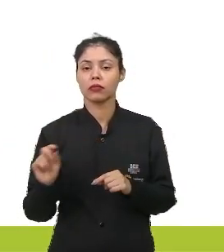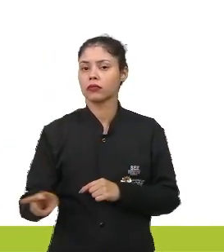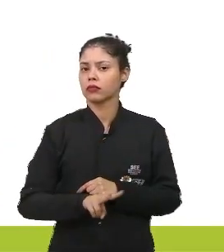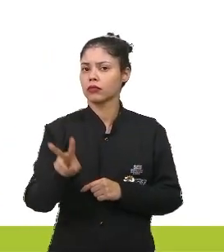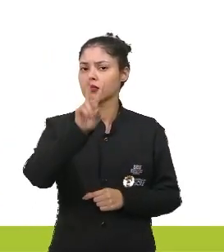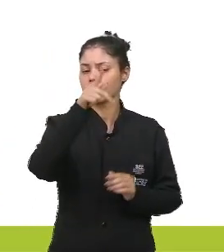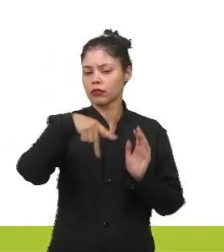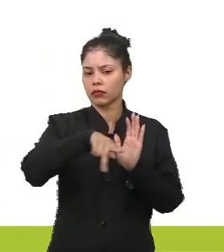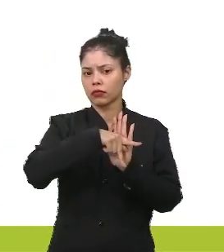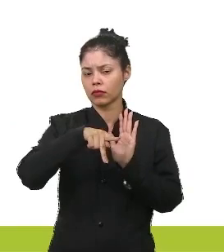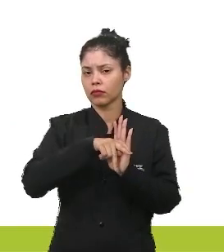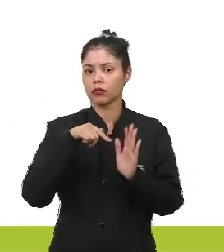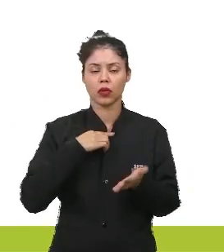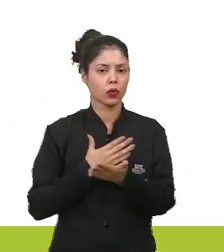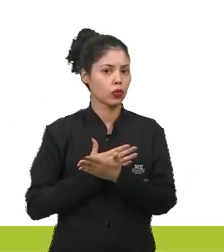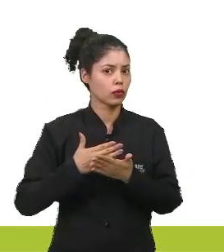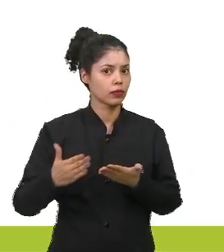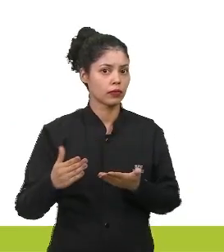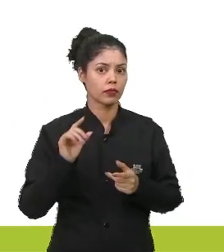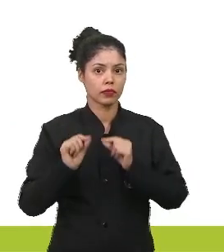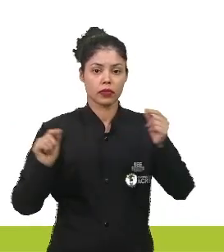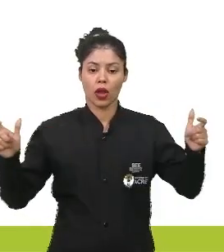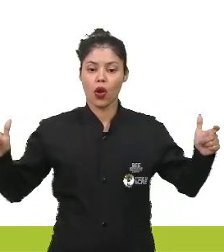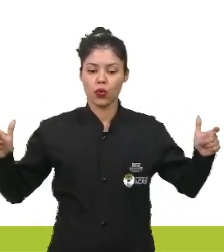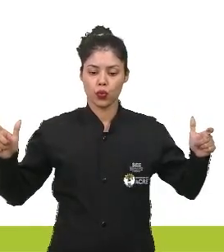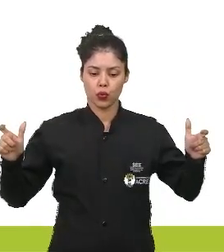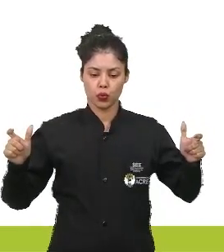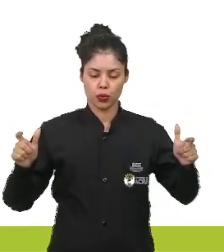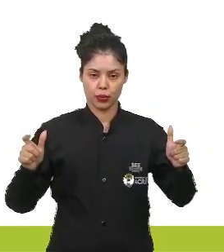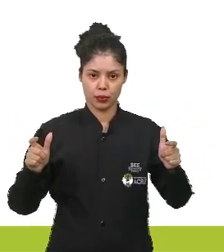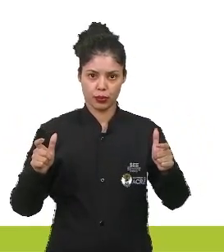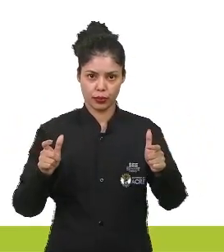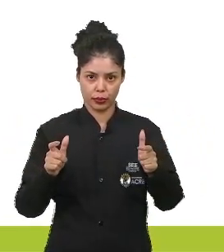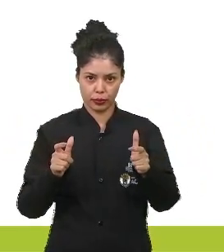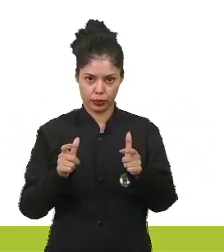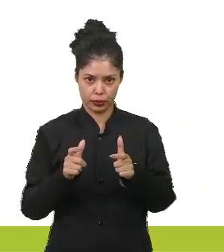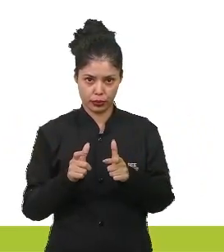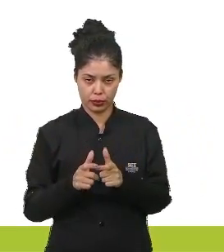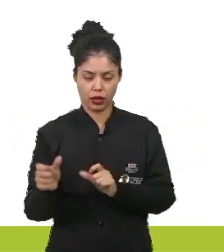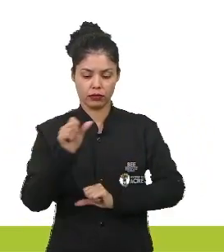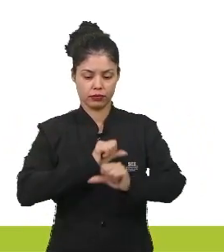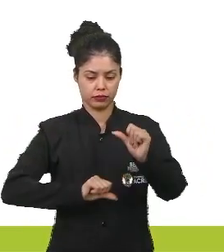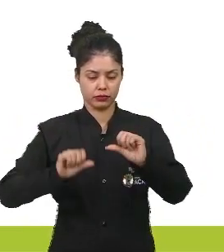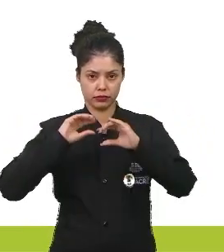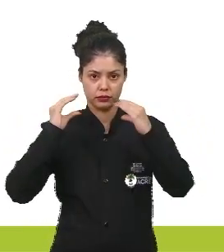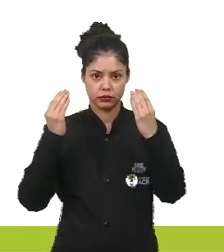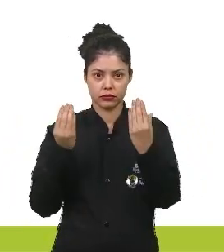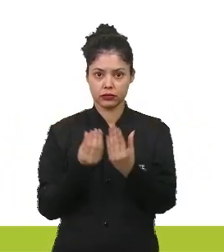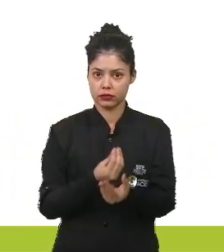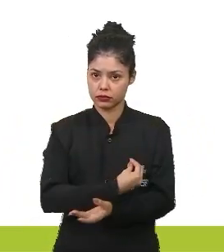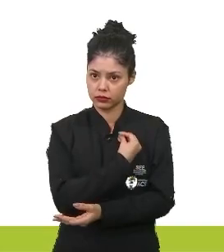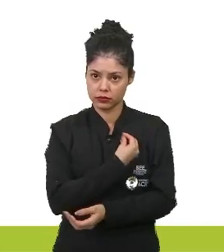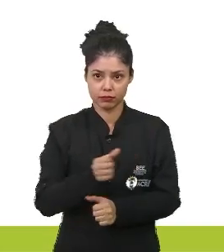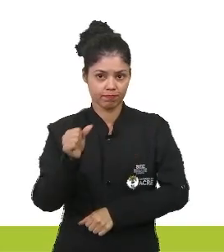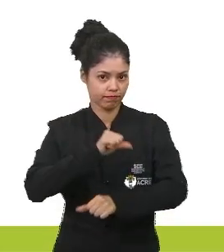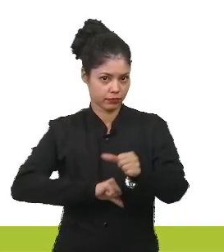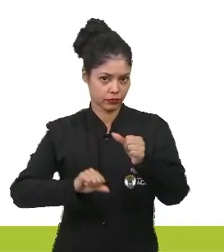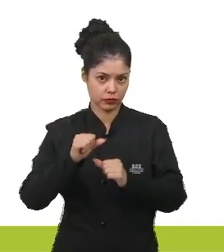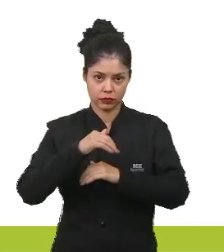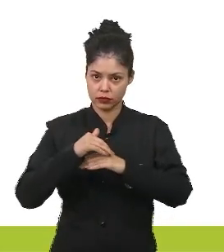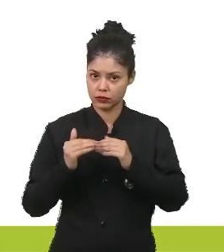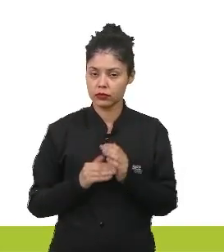condições ambientais, elas começam a diminuir, porque os seres já modificaram o tanto que precisava